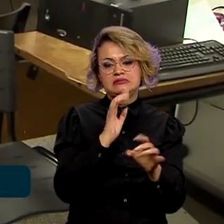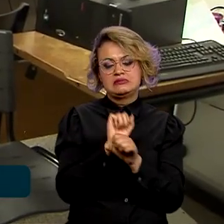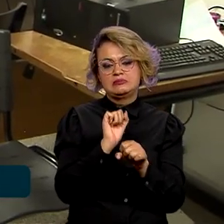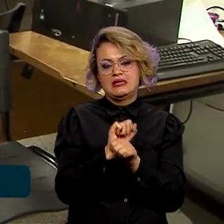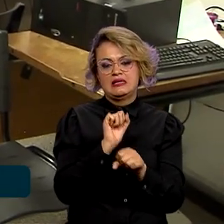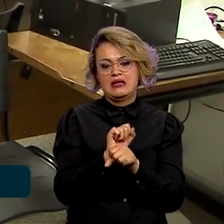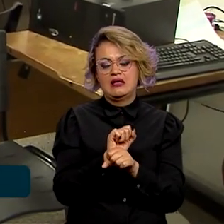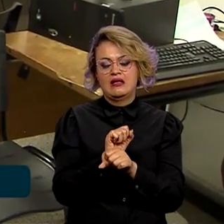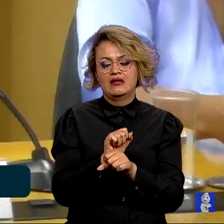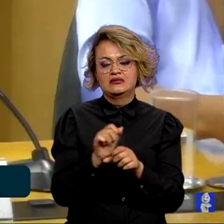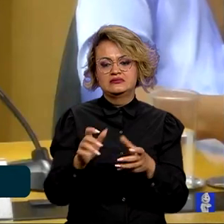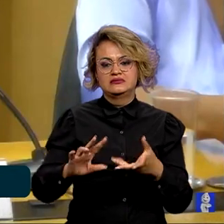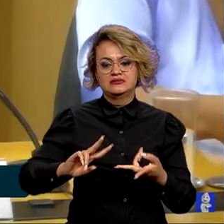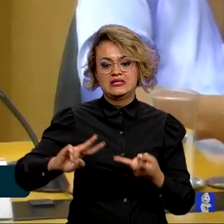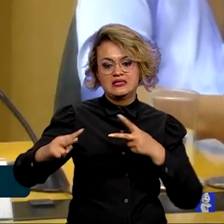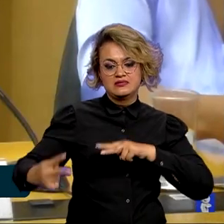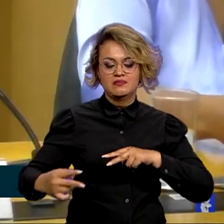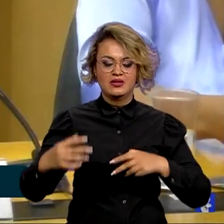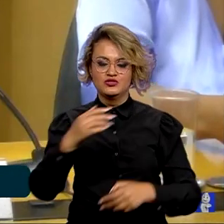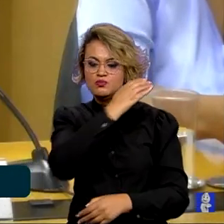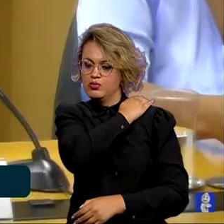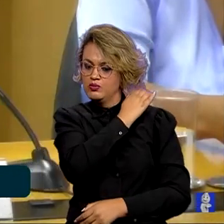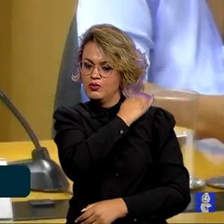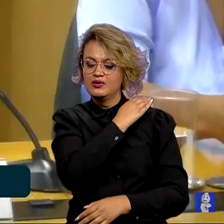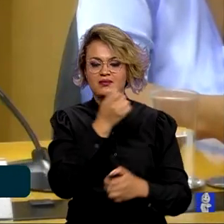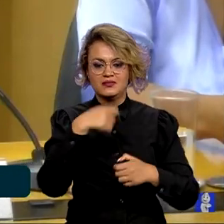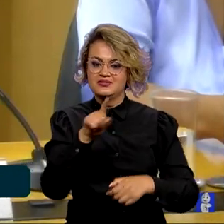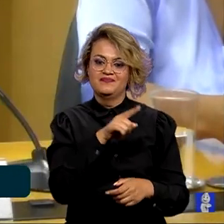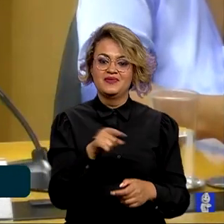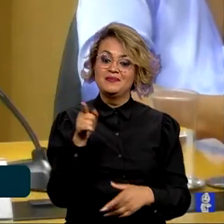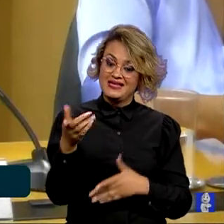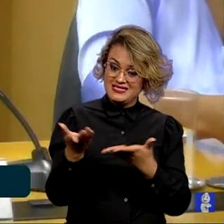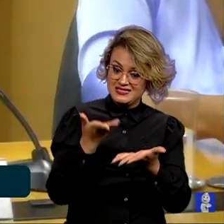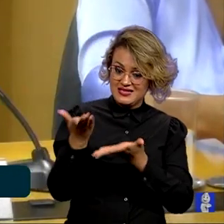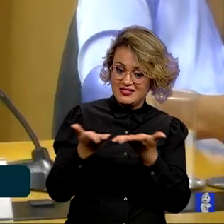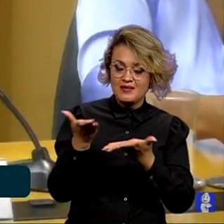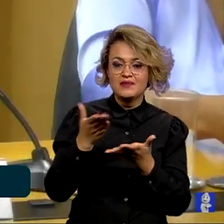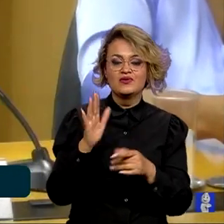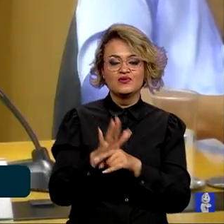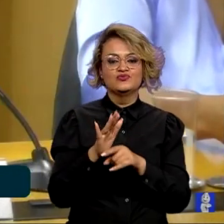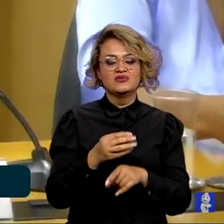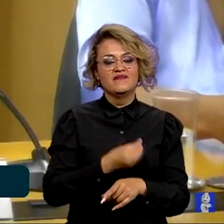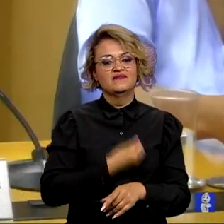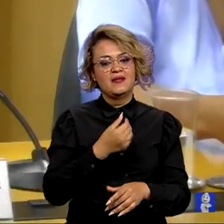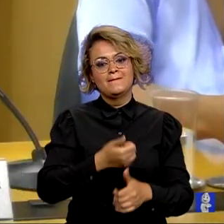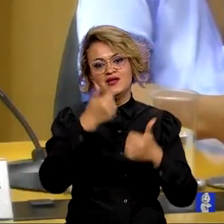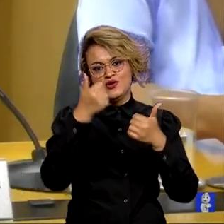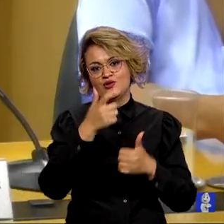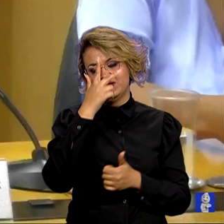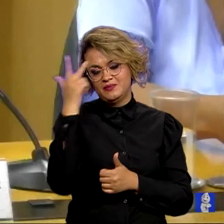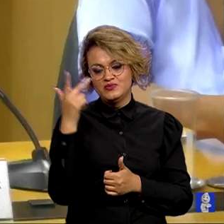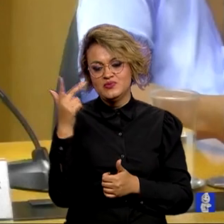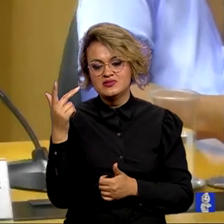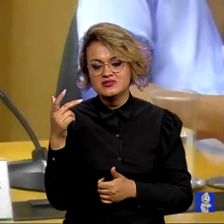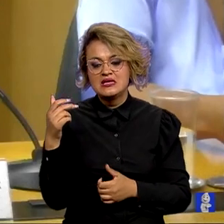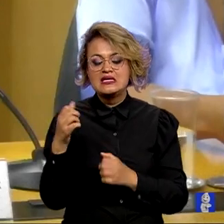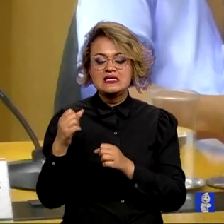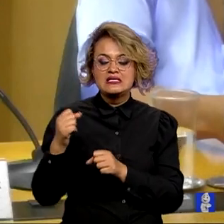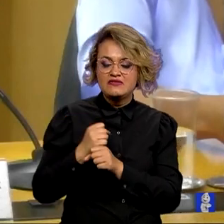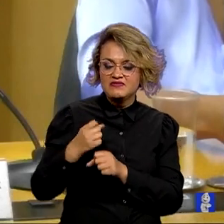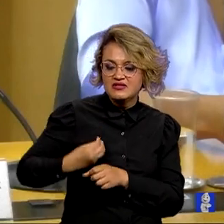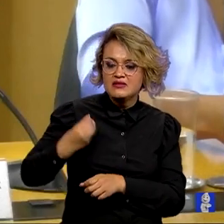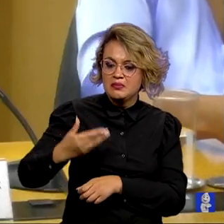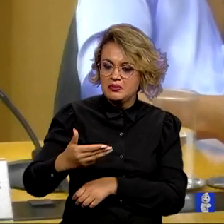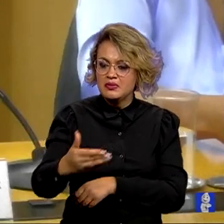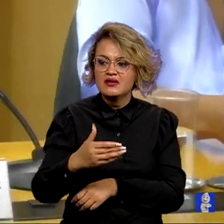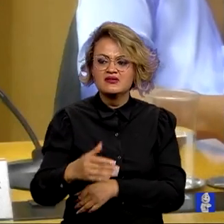transplante pulmonar. Estamos falando de uma terapia que adiciona tanto em qualidade de vida, quanto em quantidade de vida de